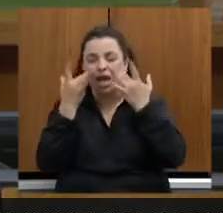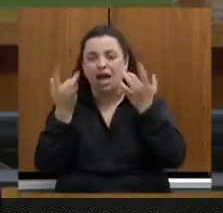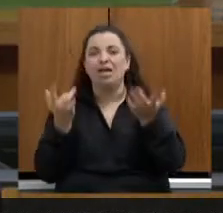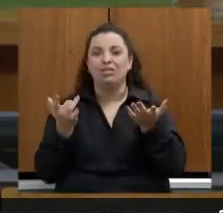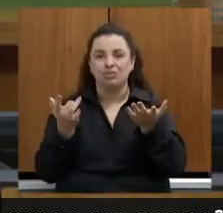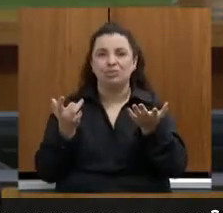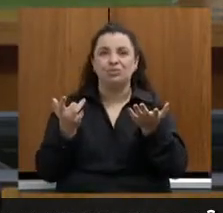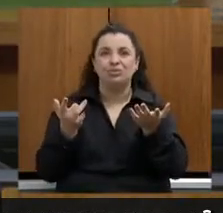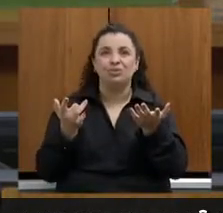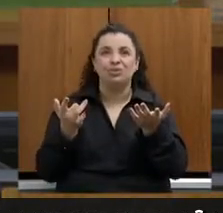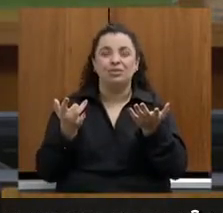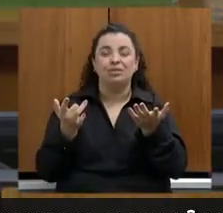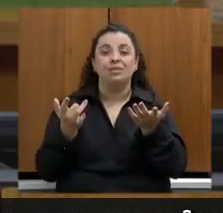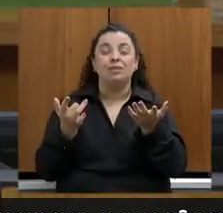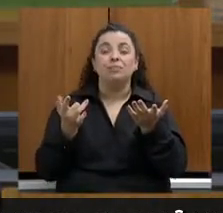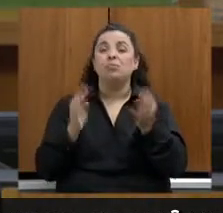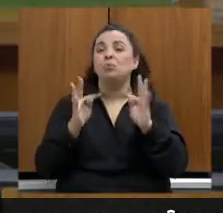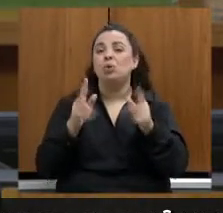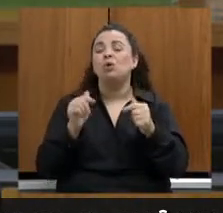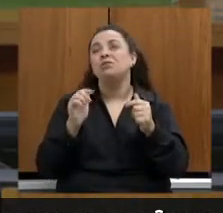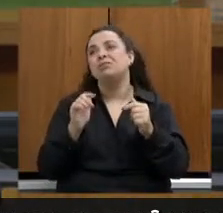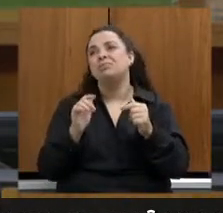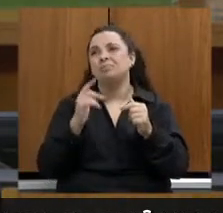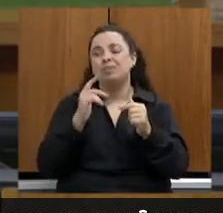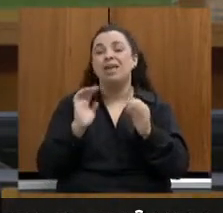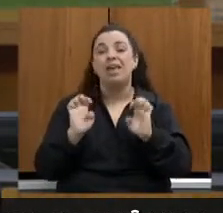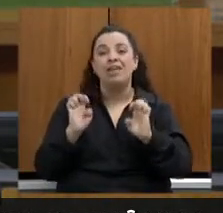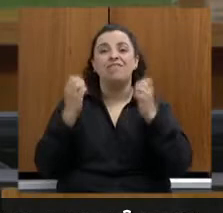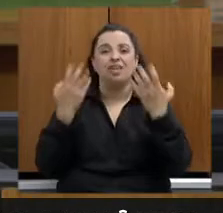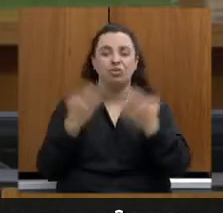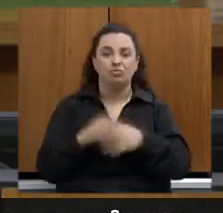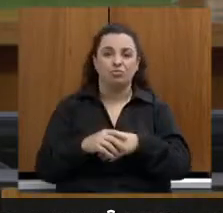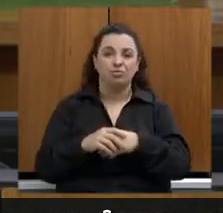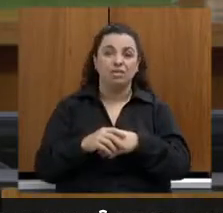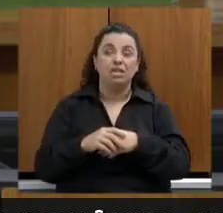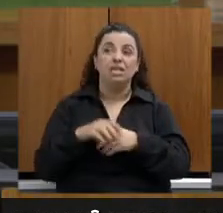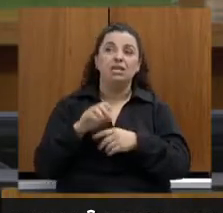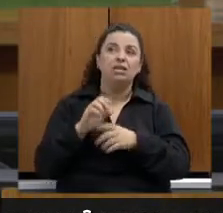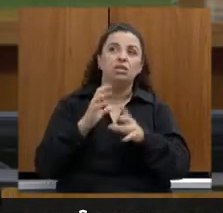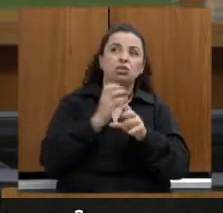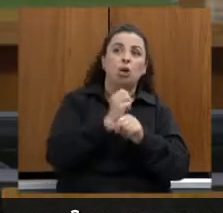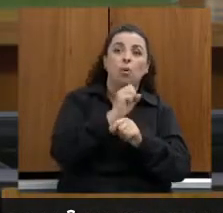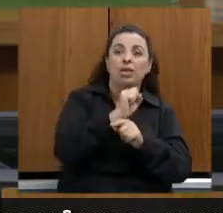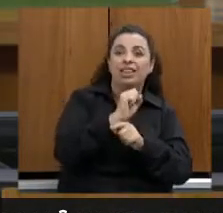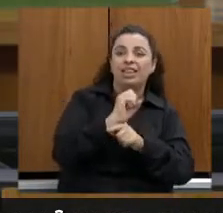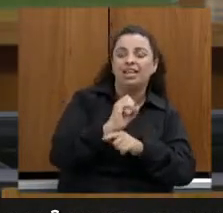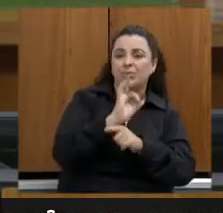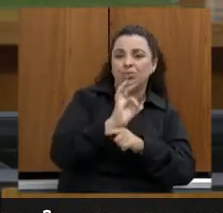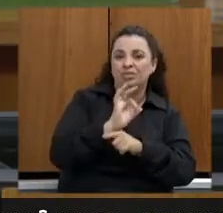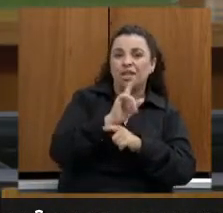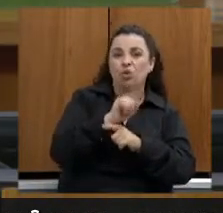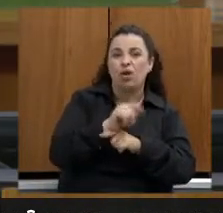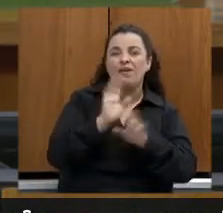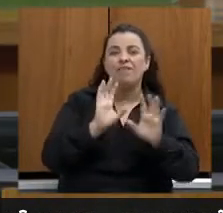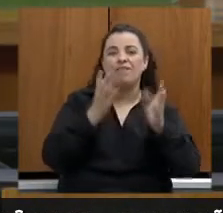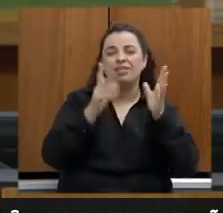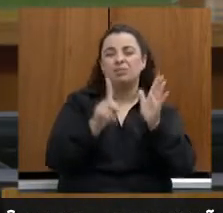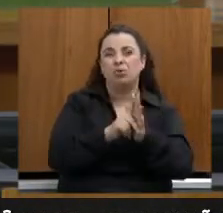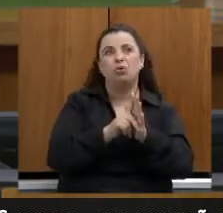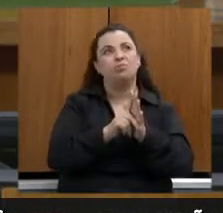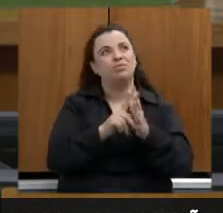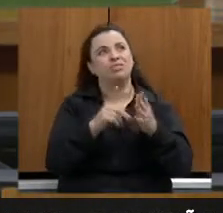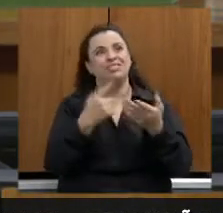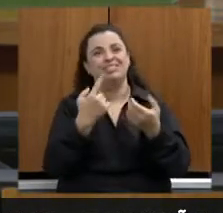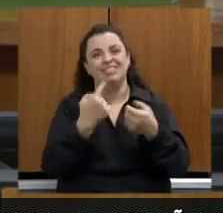um papel de evento. E 80% eram de festa, da cidade, de